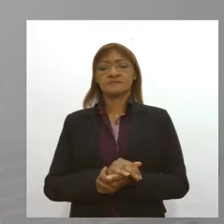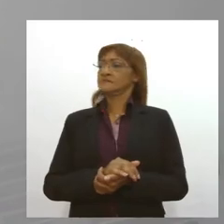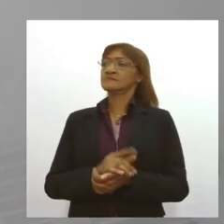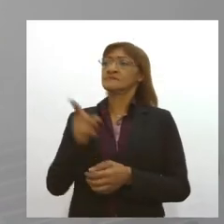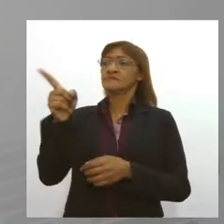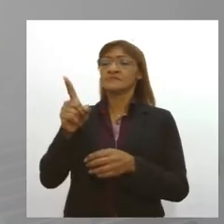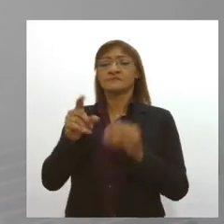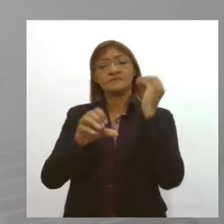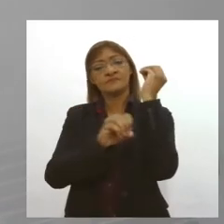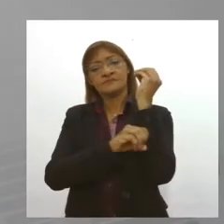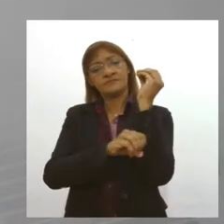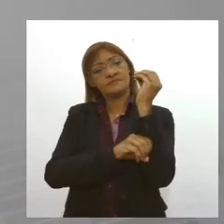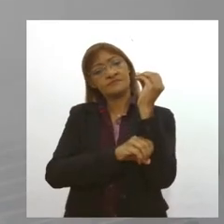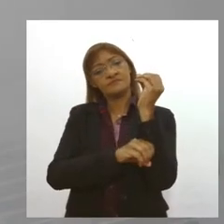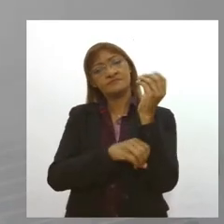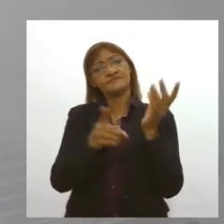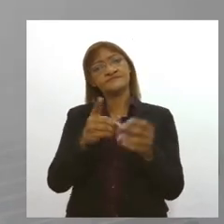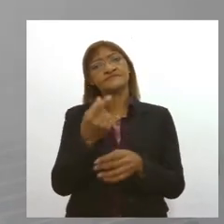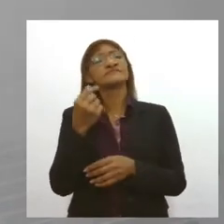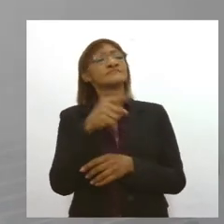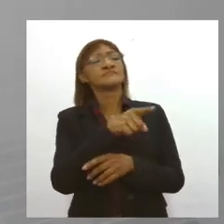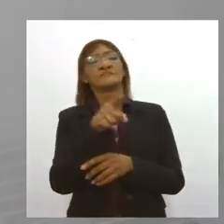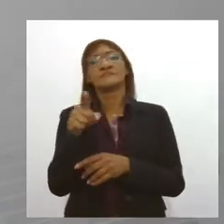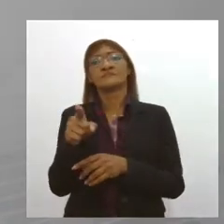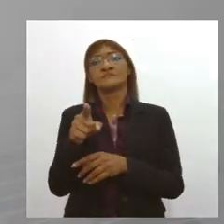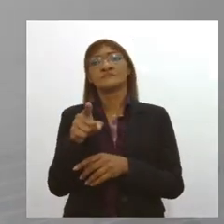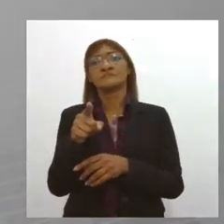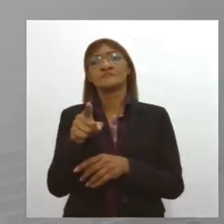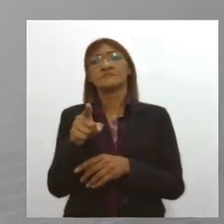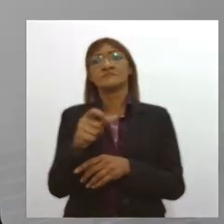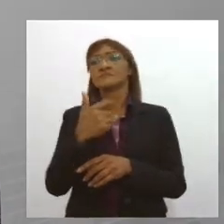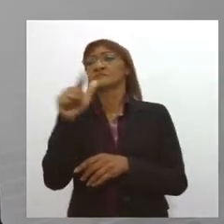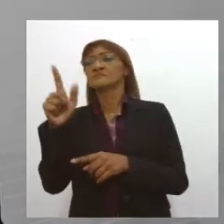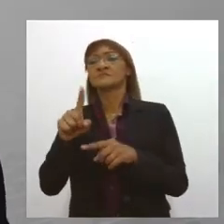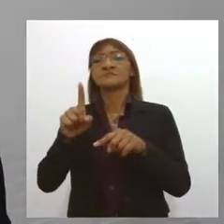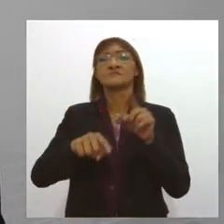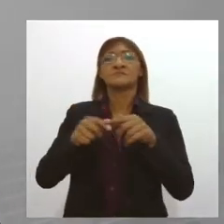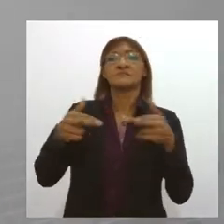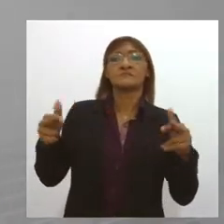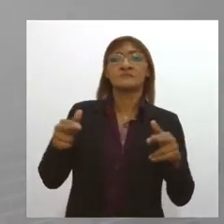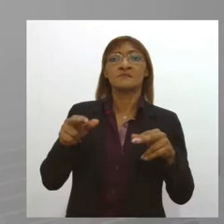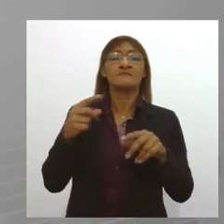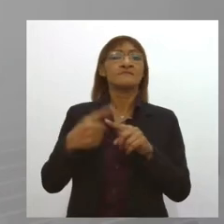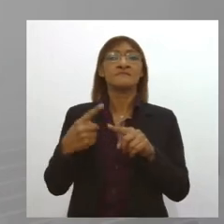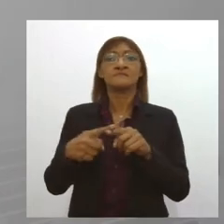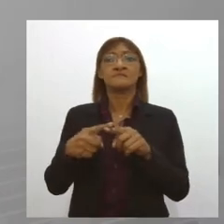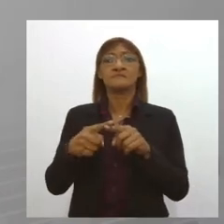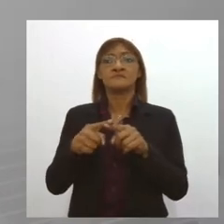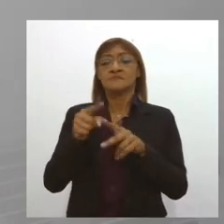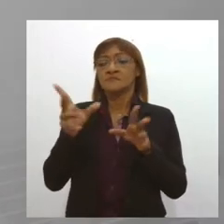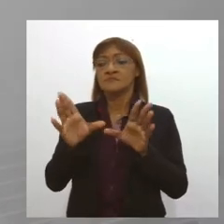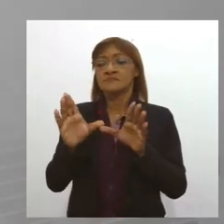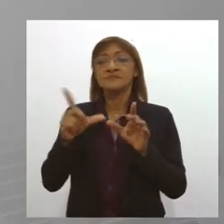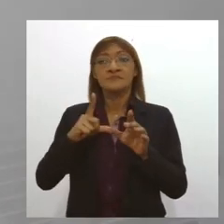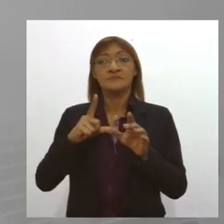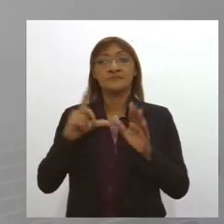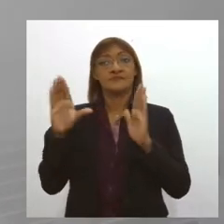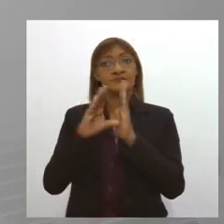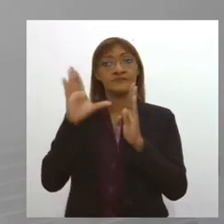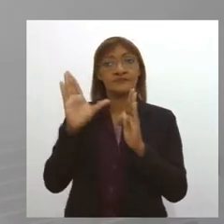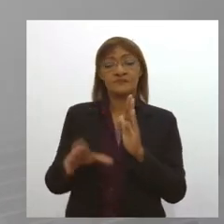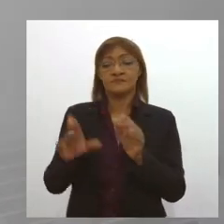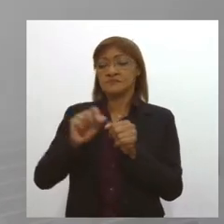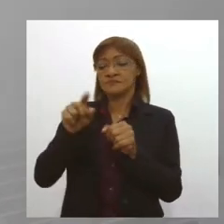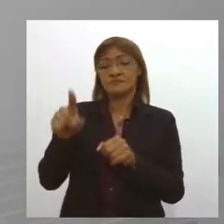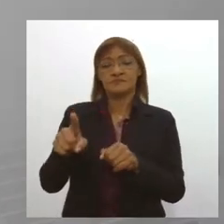mercado que você vai encontrar como é que está a farinha em relação aos outros itens porque ela é produzida por muita gente porque ela representa a economia solidária